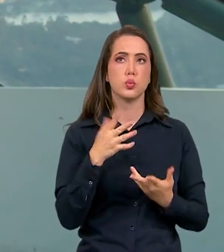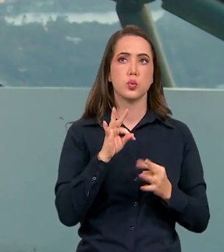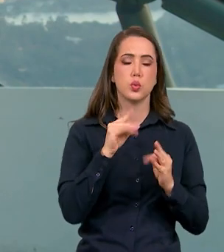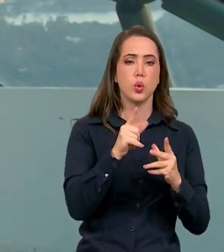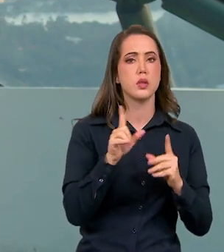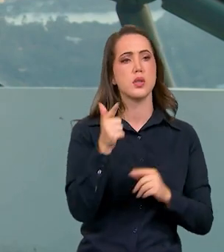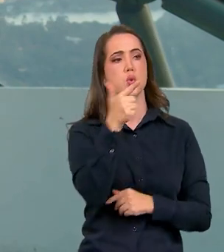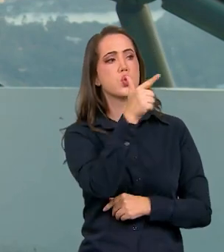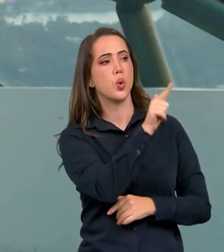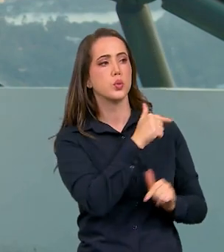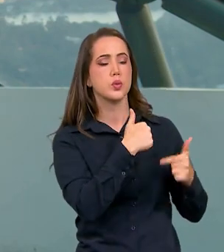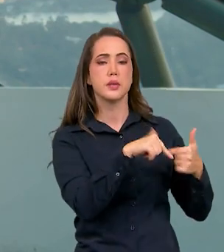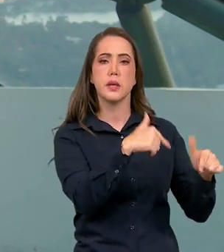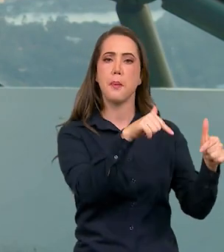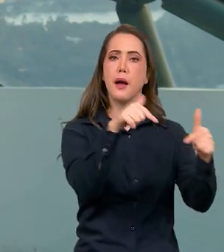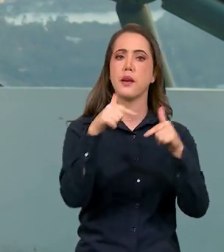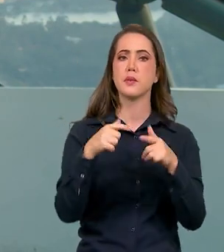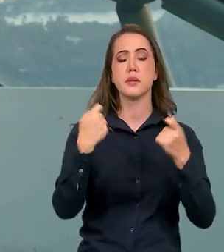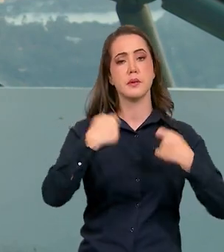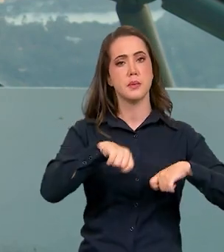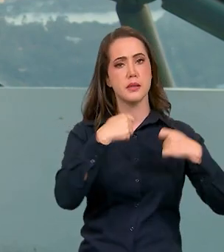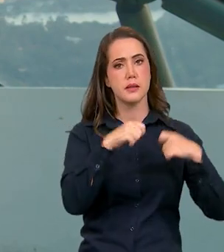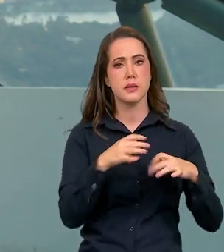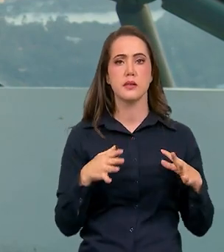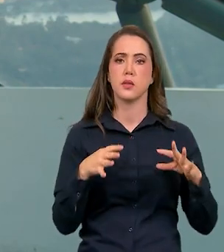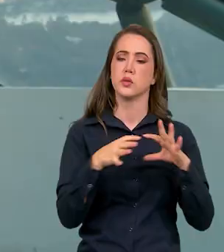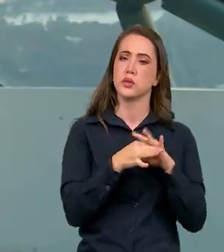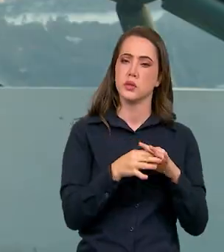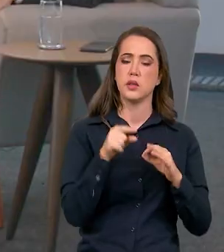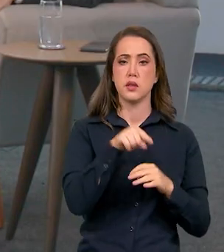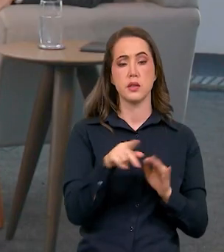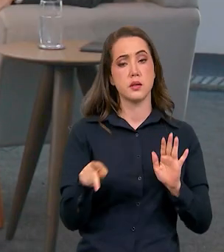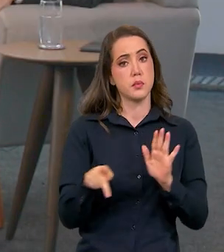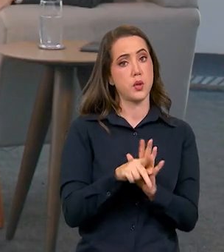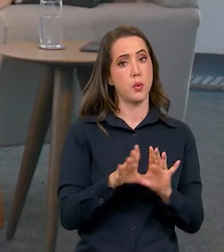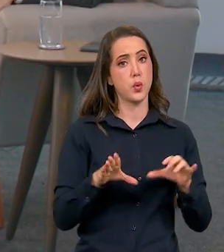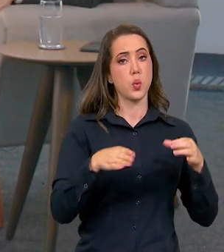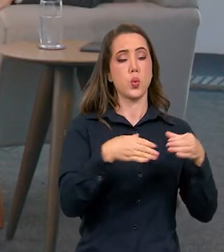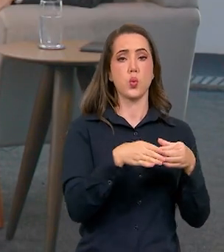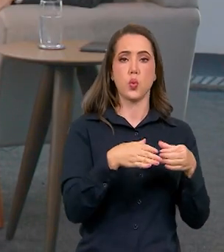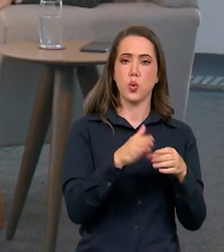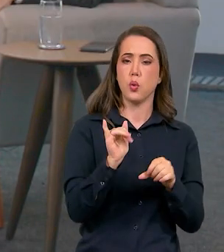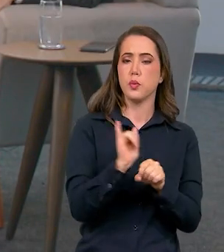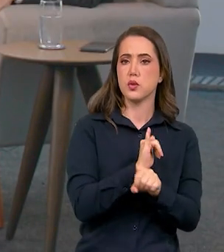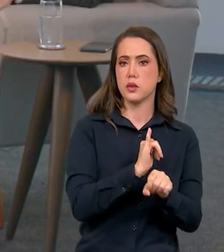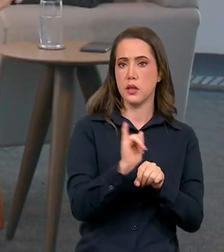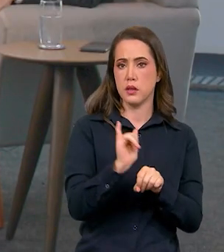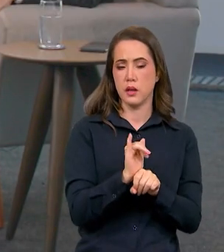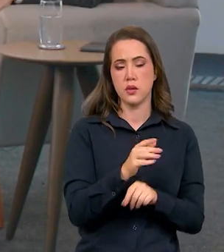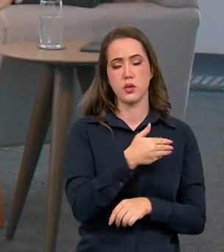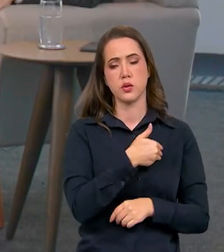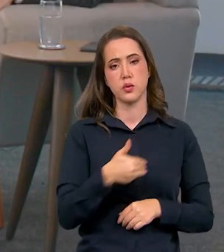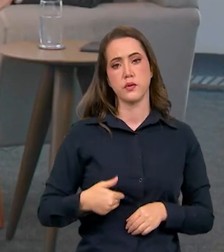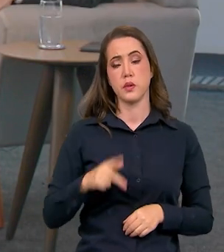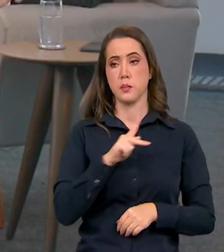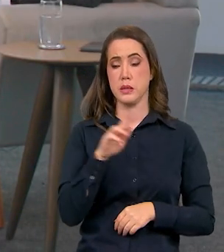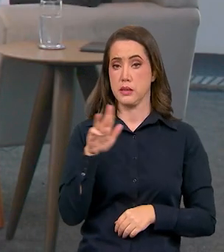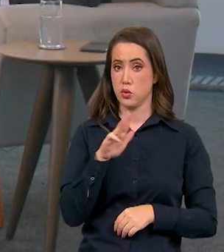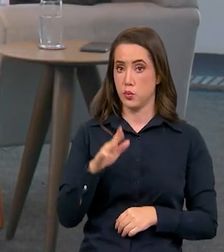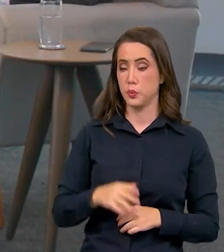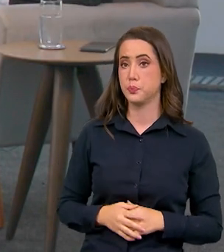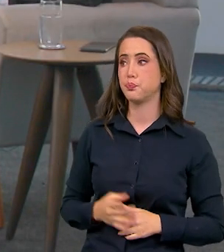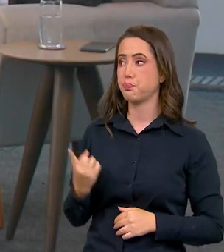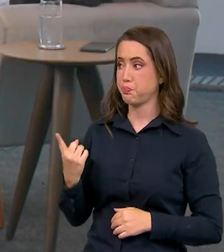as outras ações que estão diretamente ligadas a essa pasta tão importante e estratégica do governo do presidente Lula.